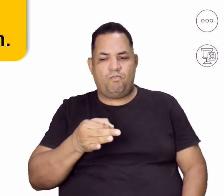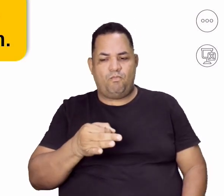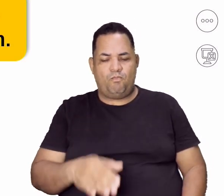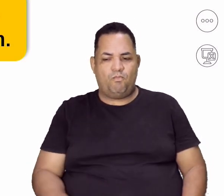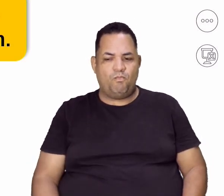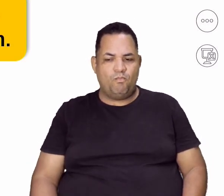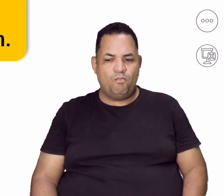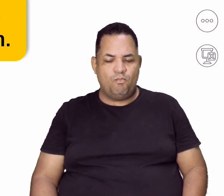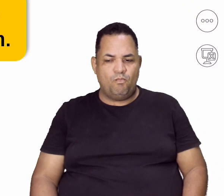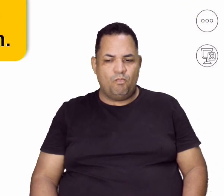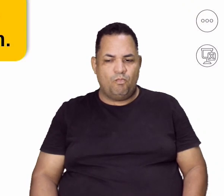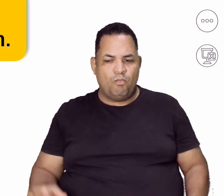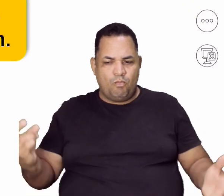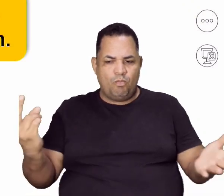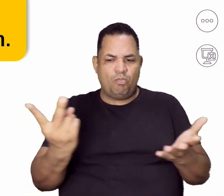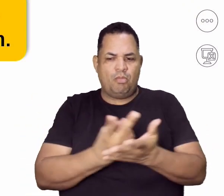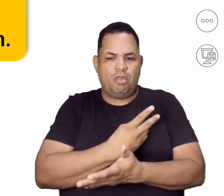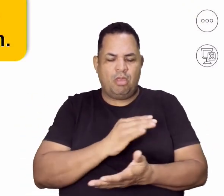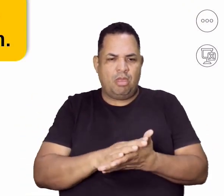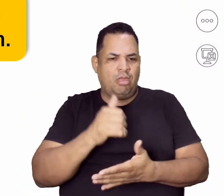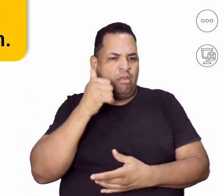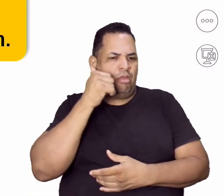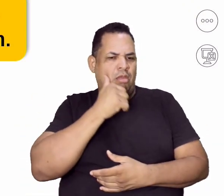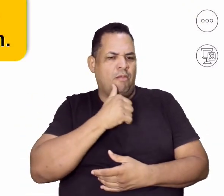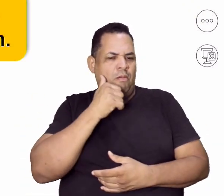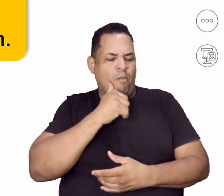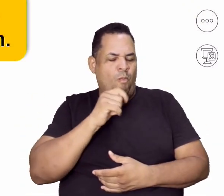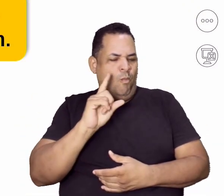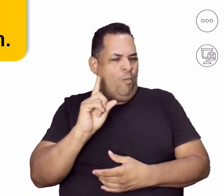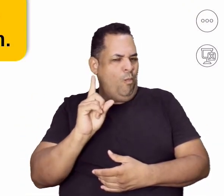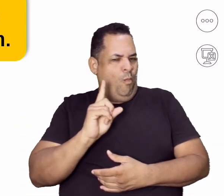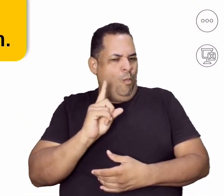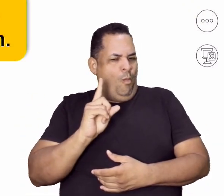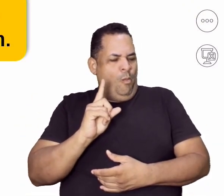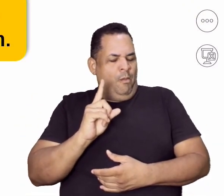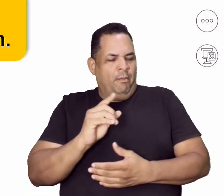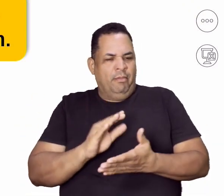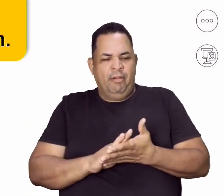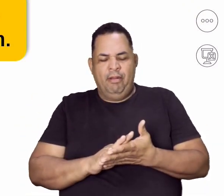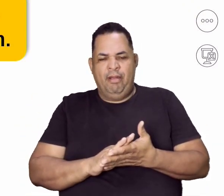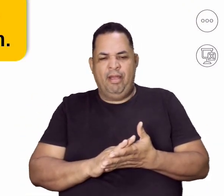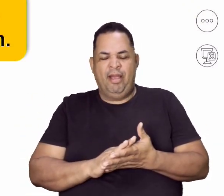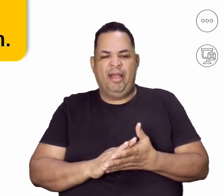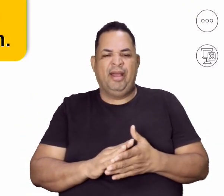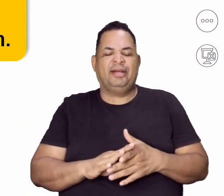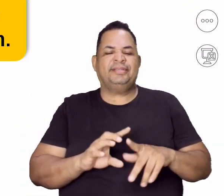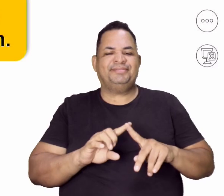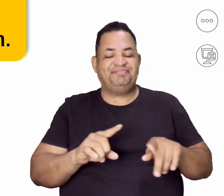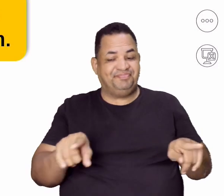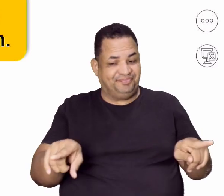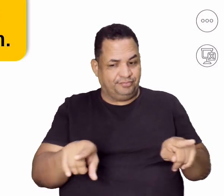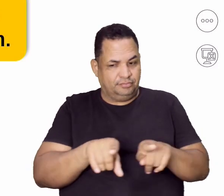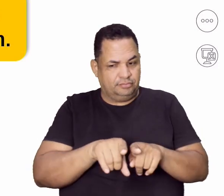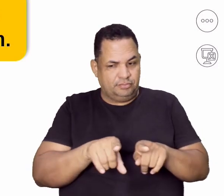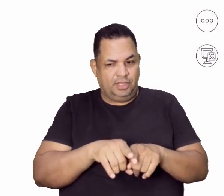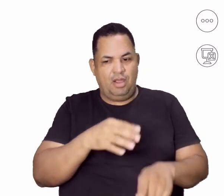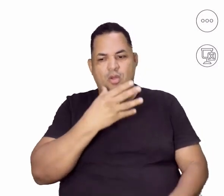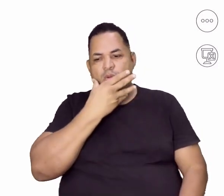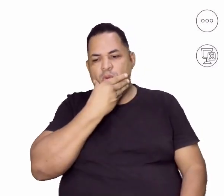correto? Isso acontece só com as moças, prof? Não. Não acontece só com as meninas. Acontece com os